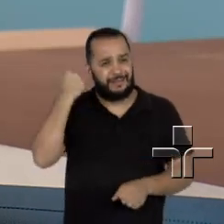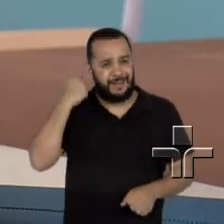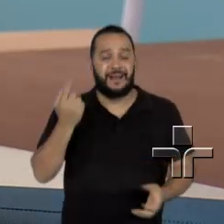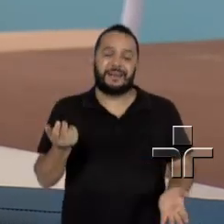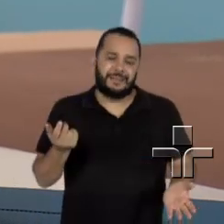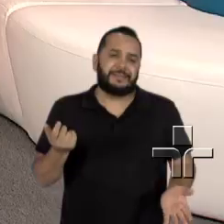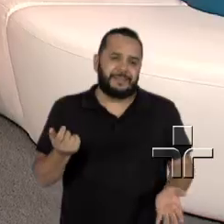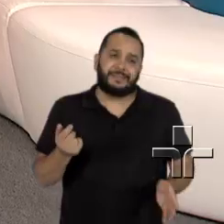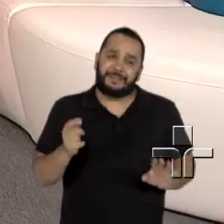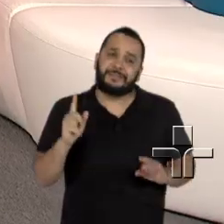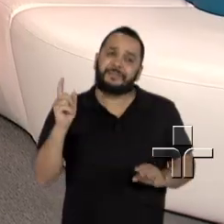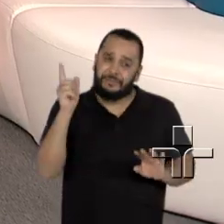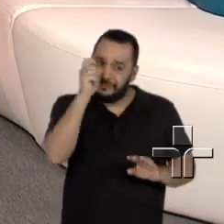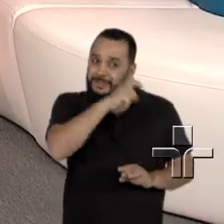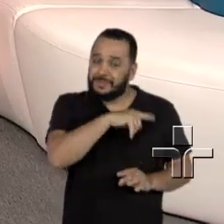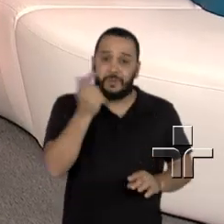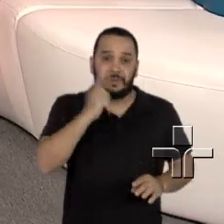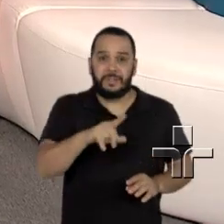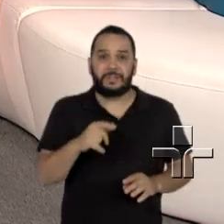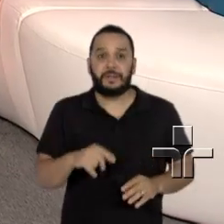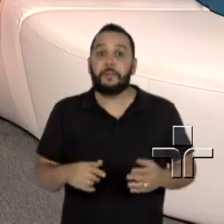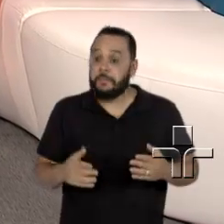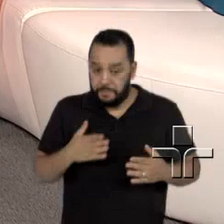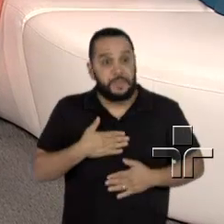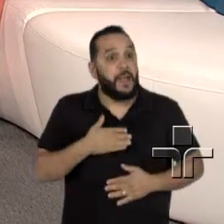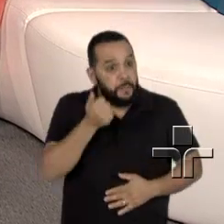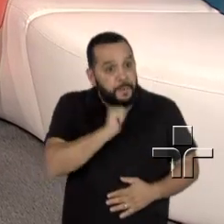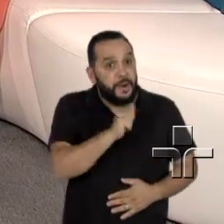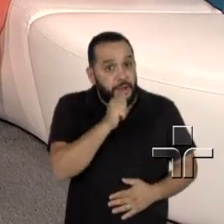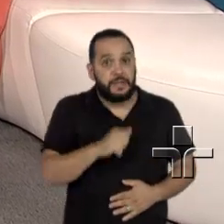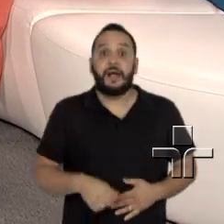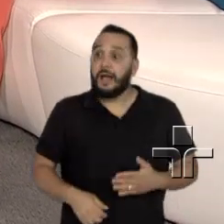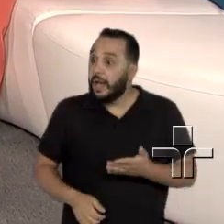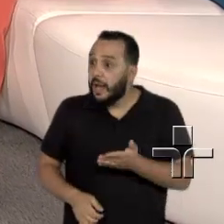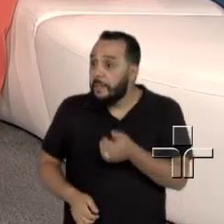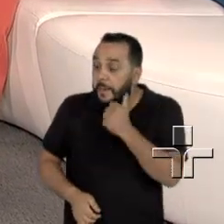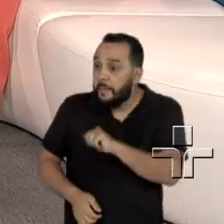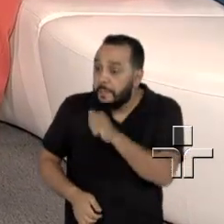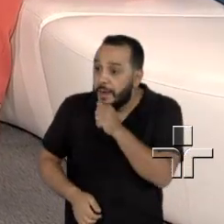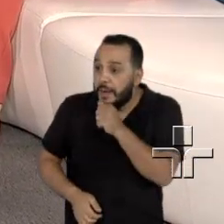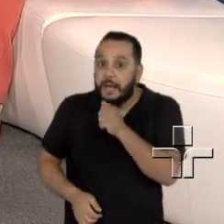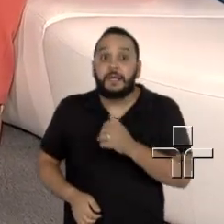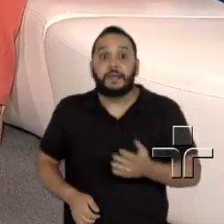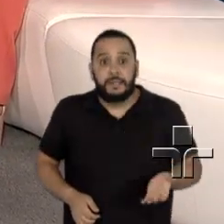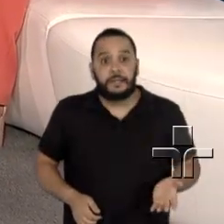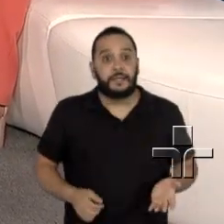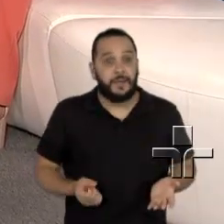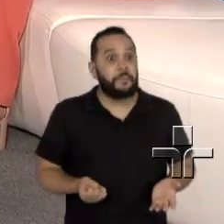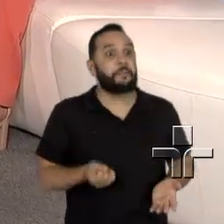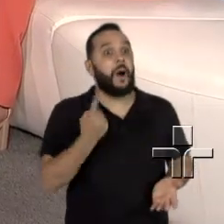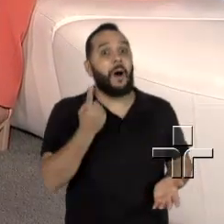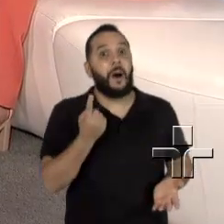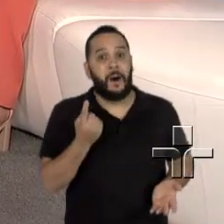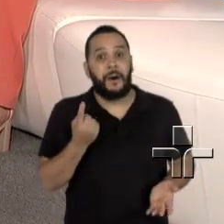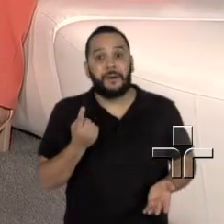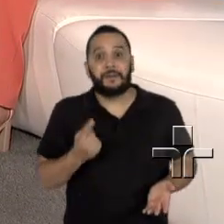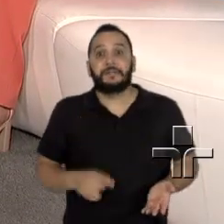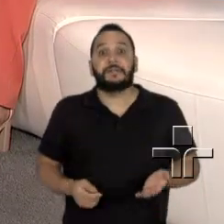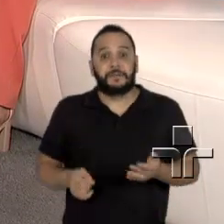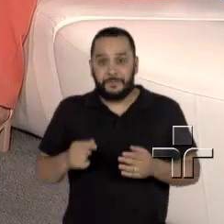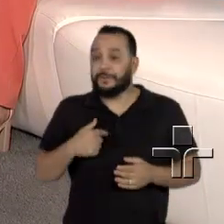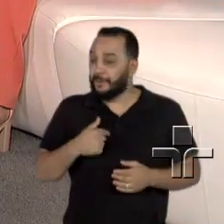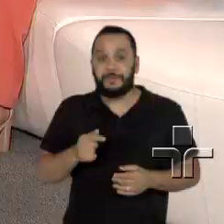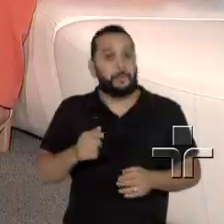difícil. E deu tudo certo com o seu tio? Ah, sua mãe? Que cisto abençoado, né? É um cisto